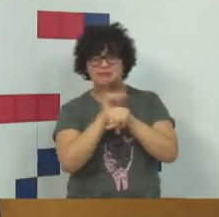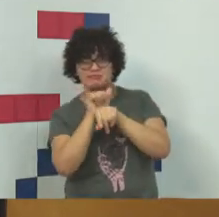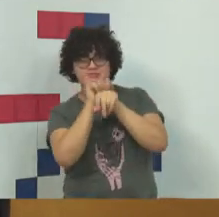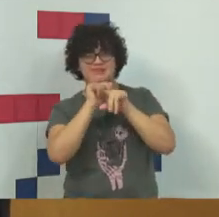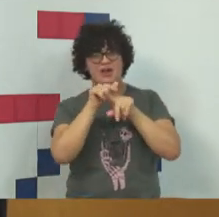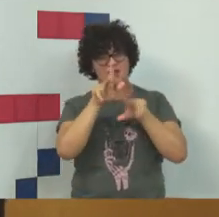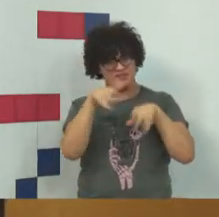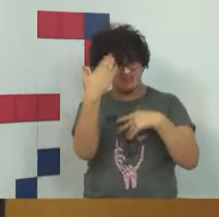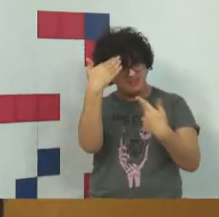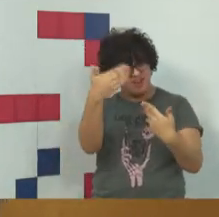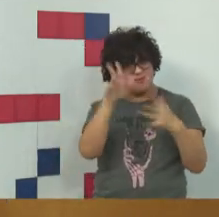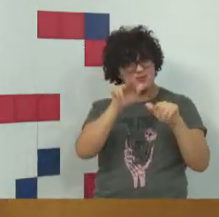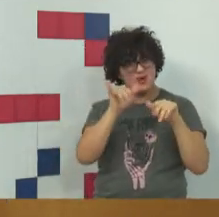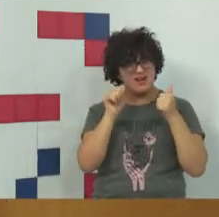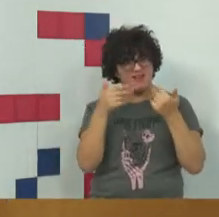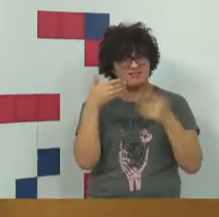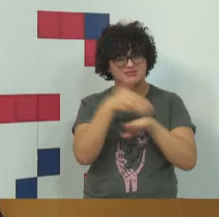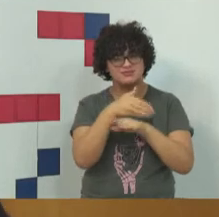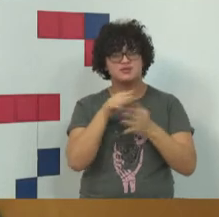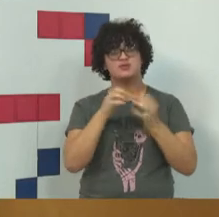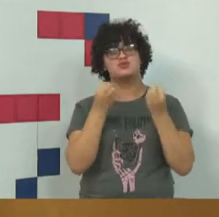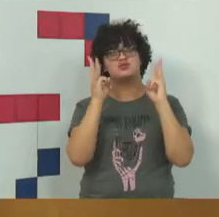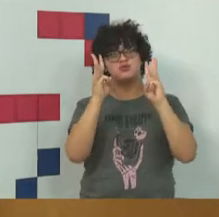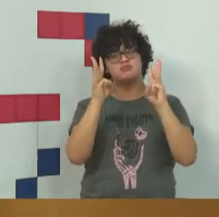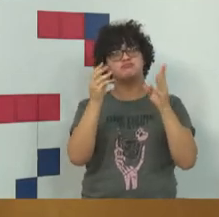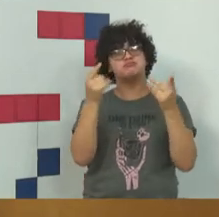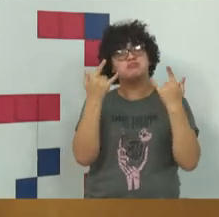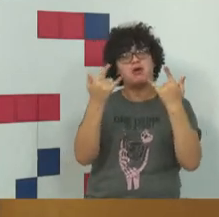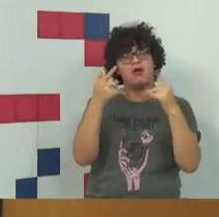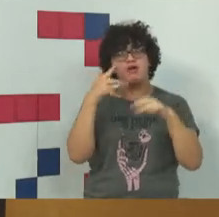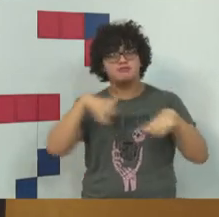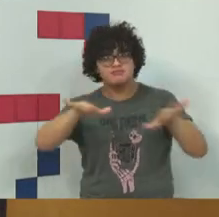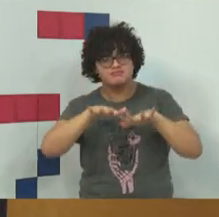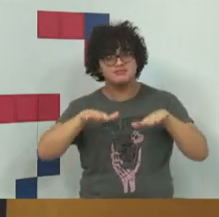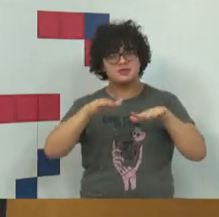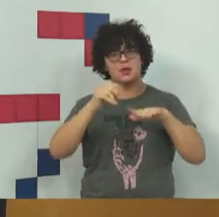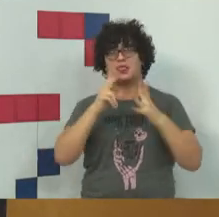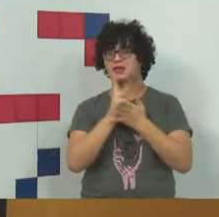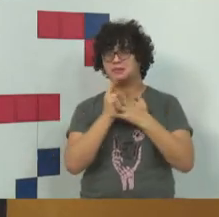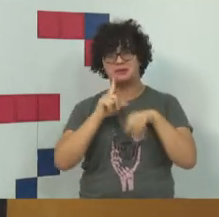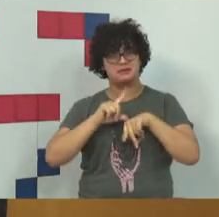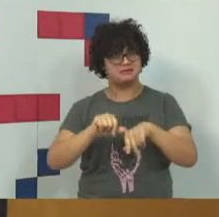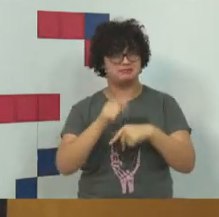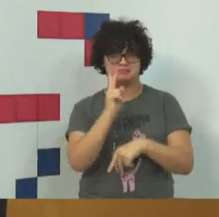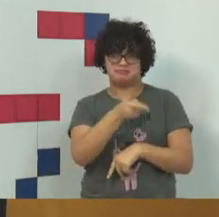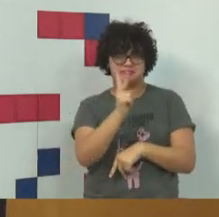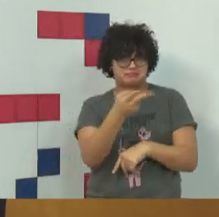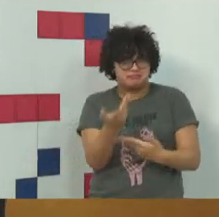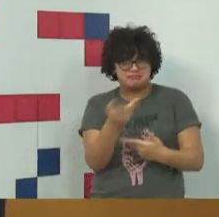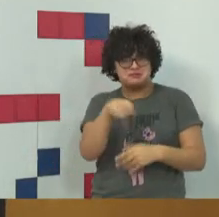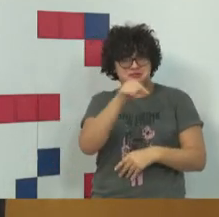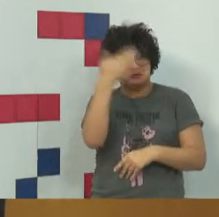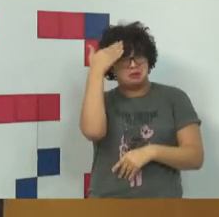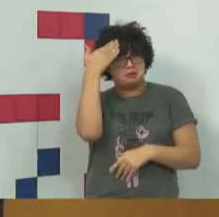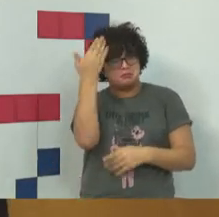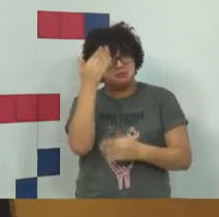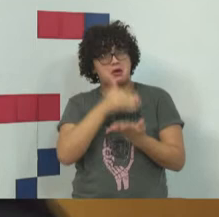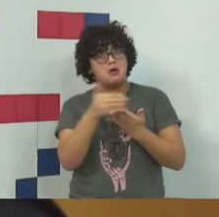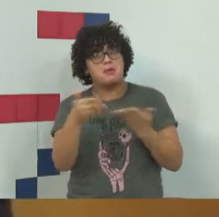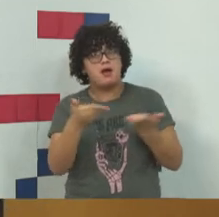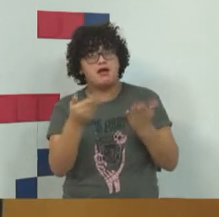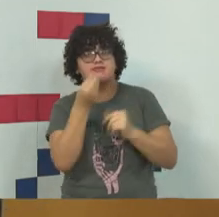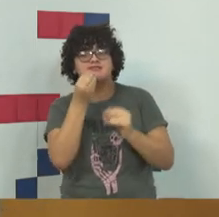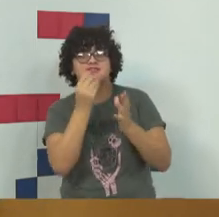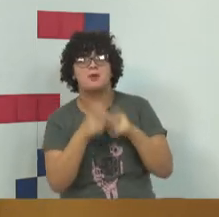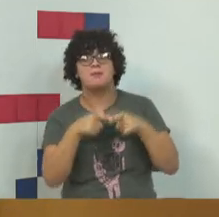nunca foi num show de rock, num grande show, num grande evento, sempre tem um atrasinho pra gente poder